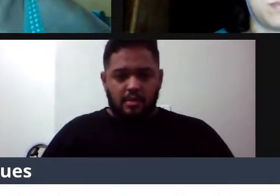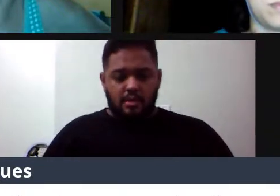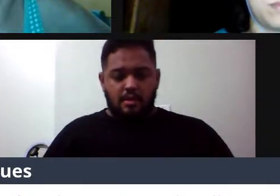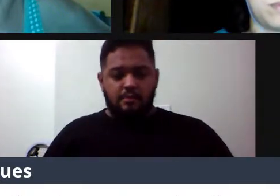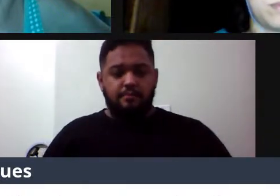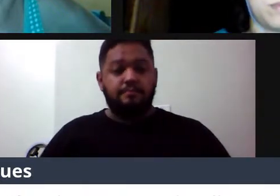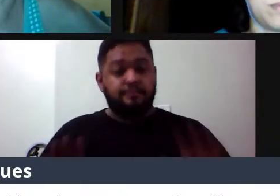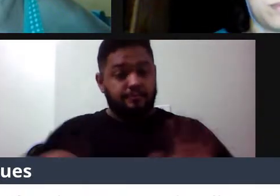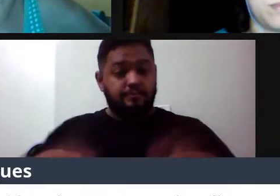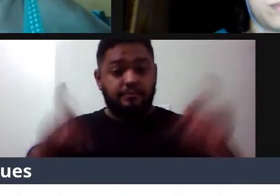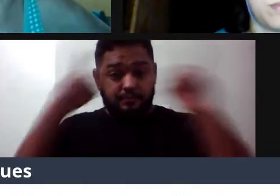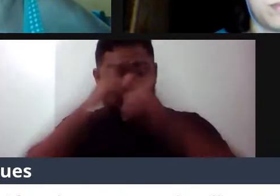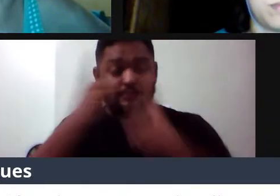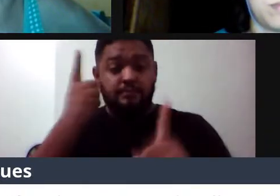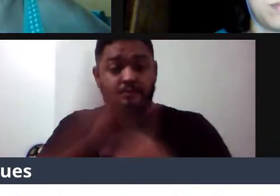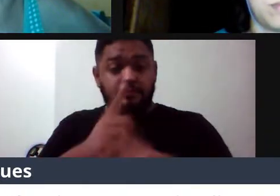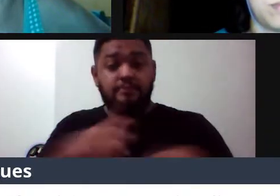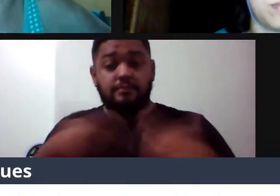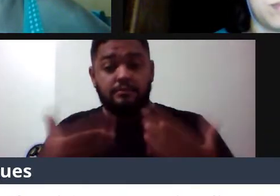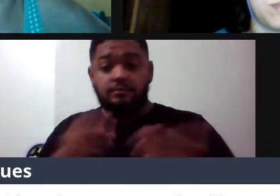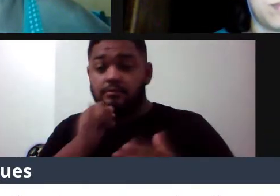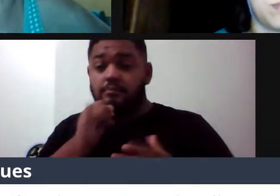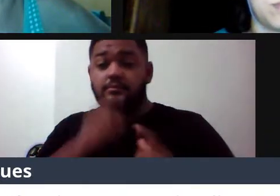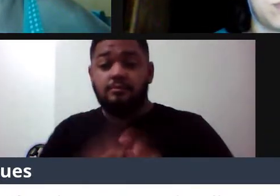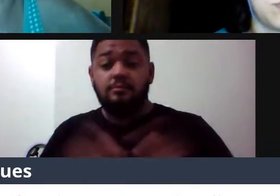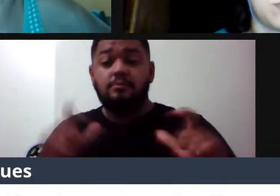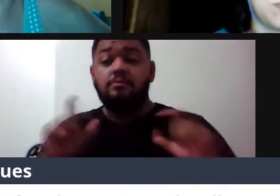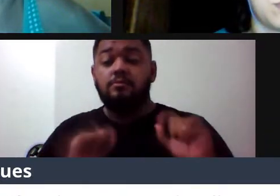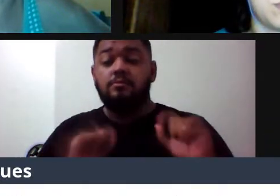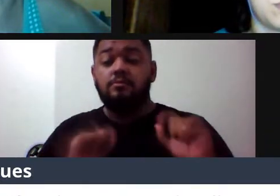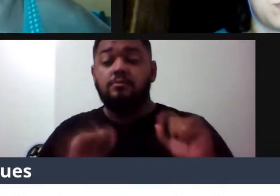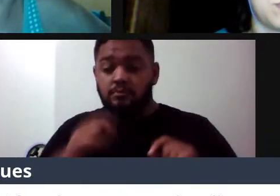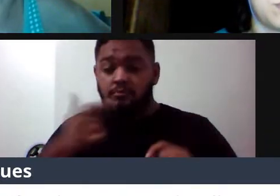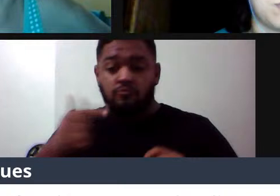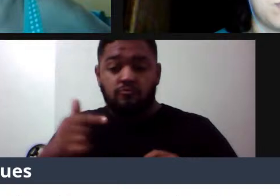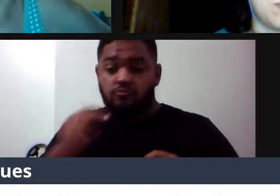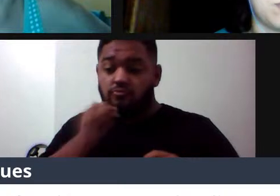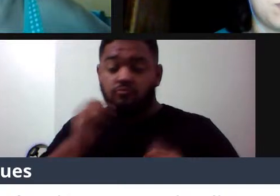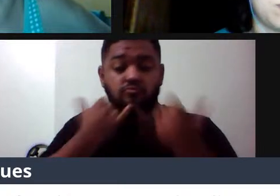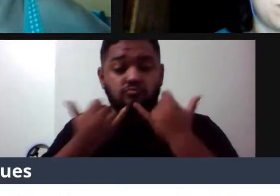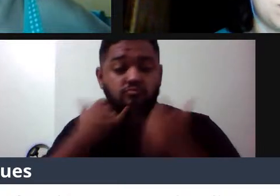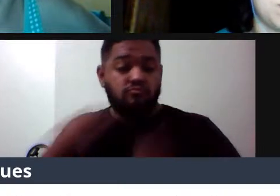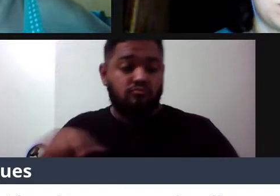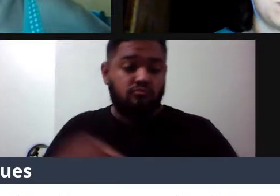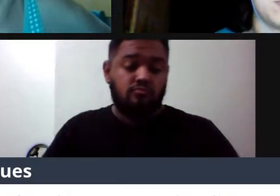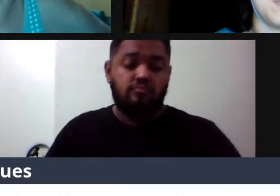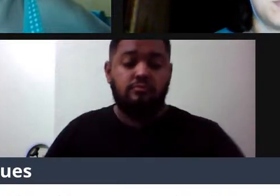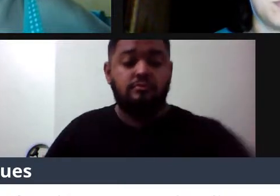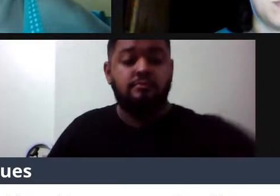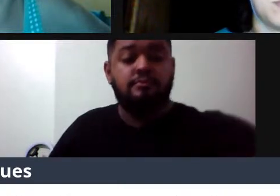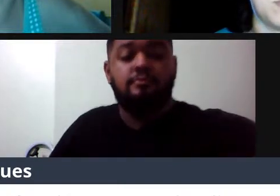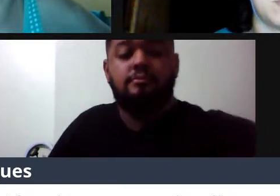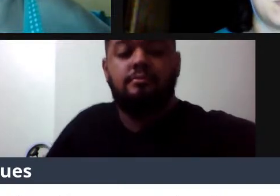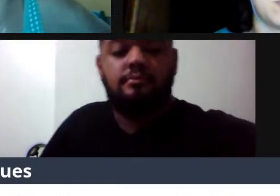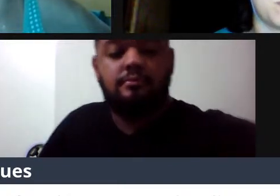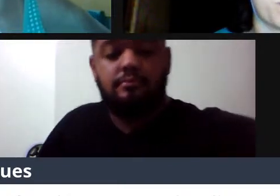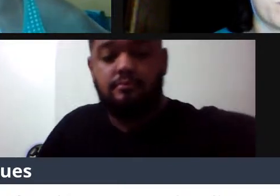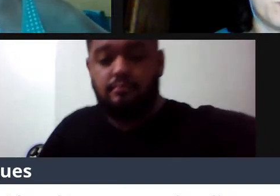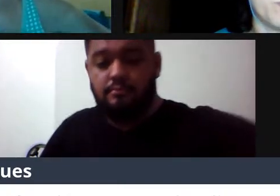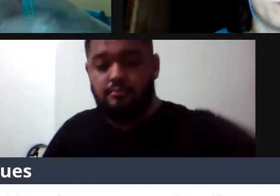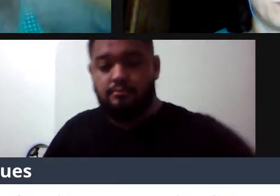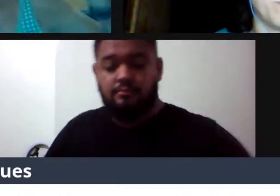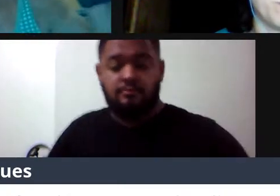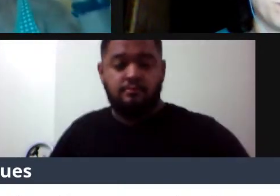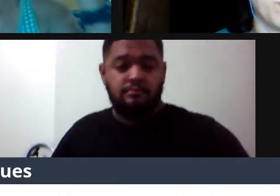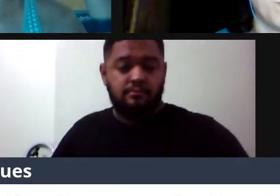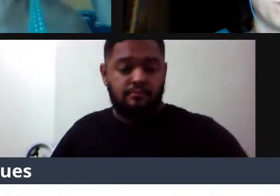Então, para muitos casos a gente não tem essa informação. E os mais documentados realmente são